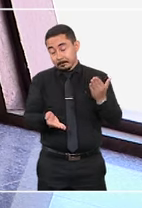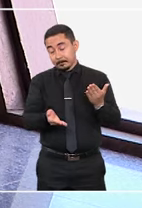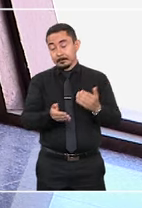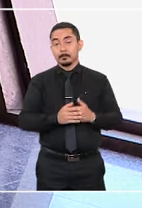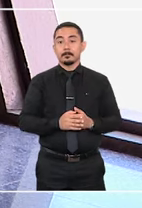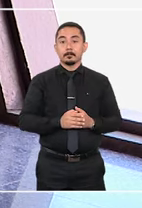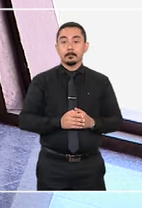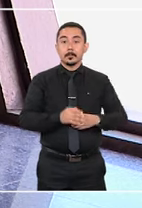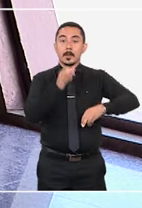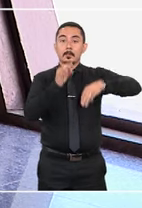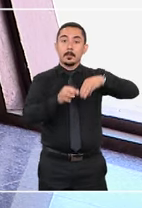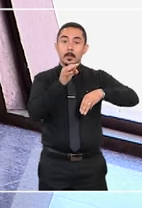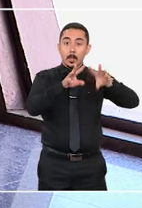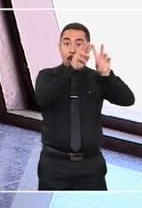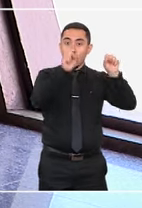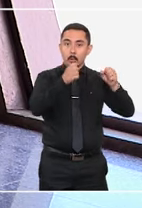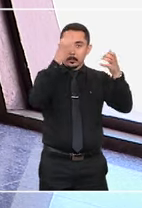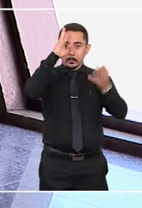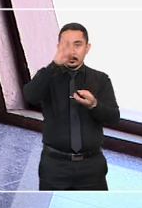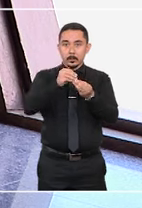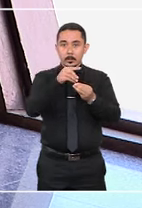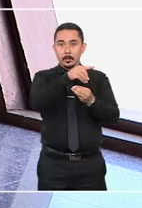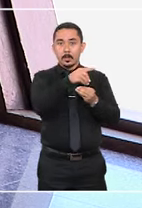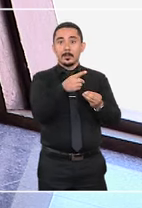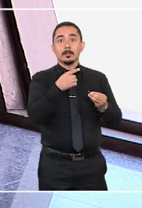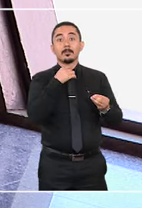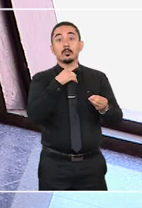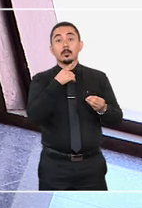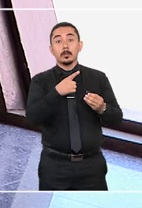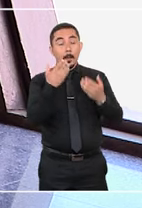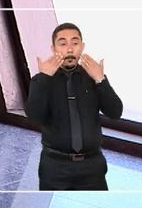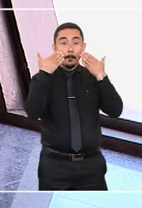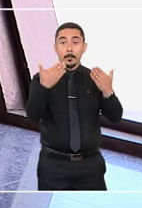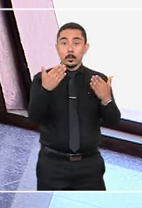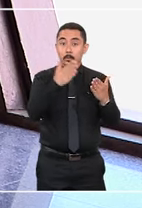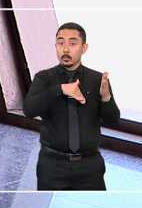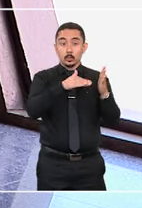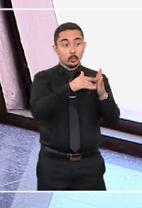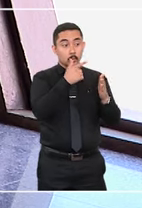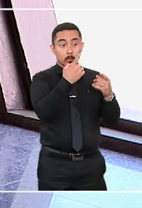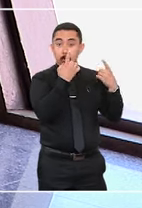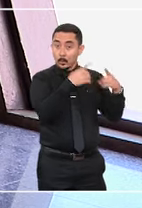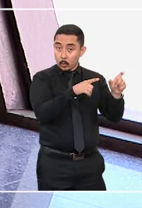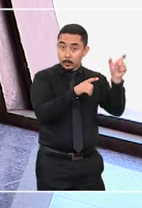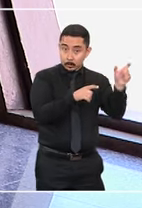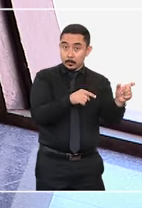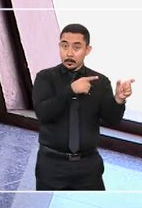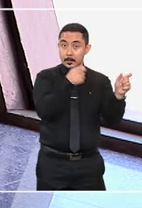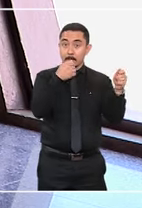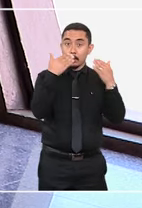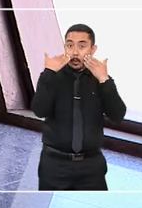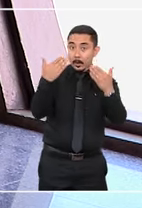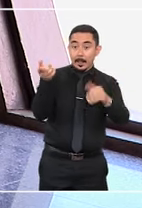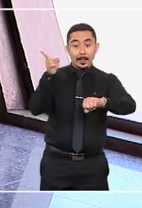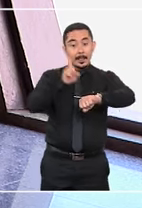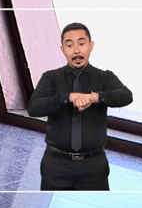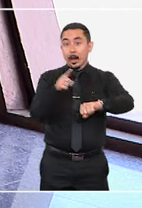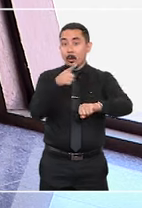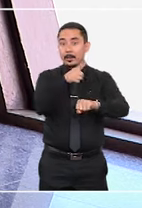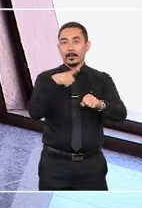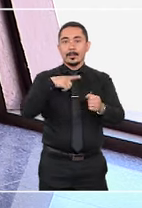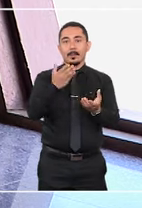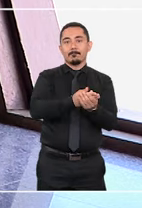Os ministros da Corte entenderam que a empenhorabilidade deveria ser apontada pela parte executada no primeiro momento em que couber-se